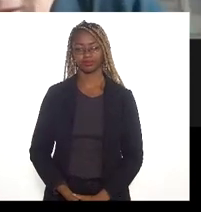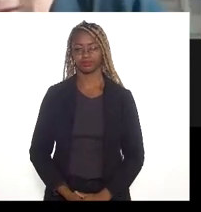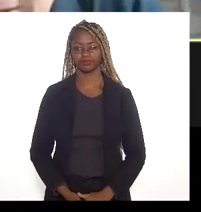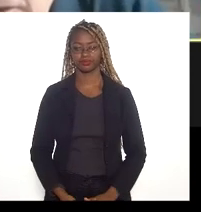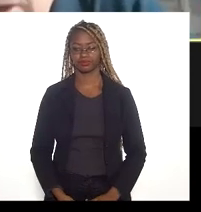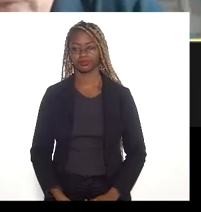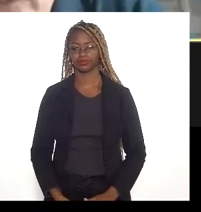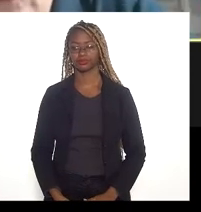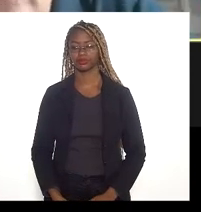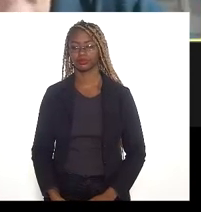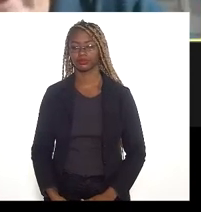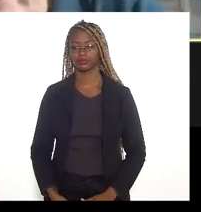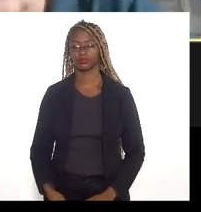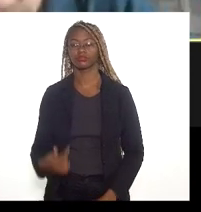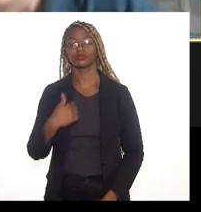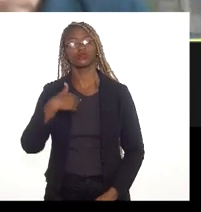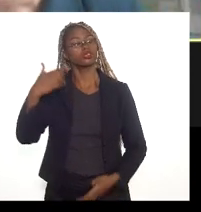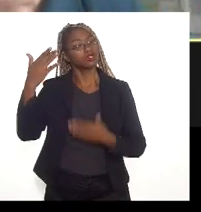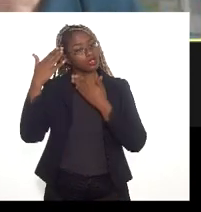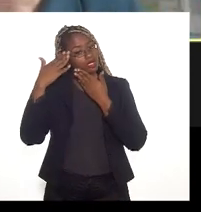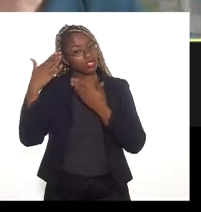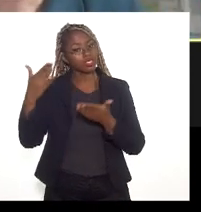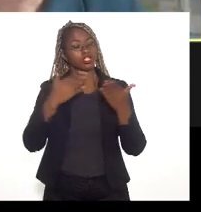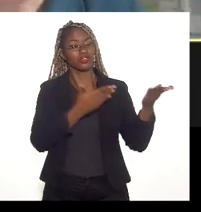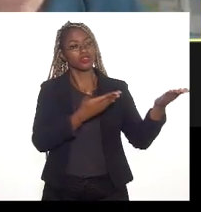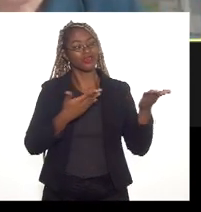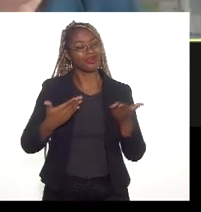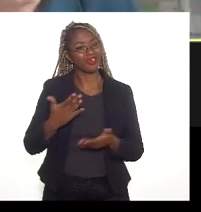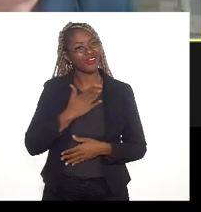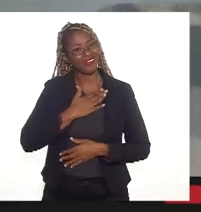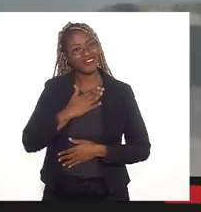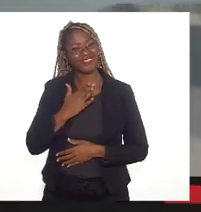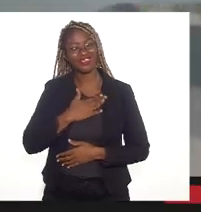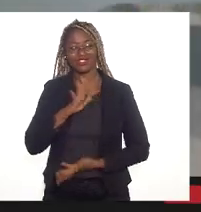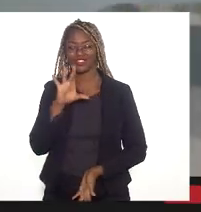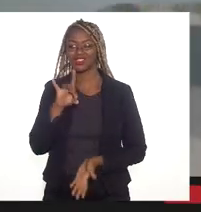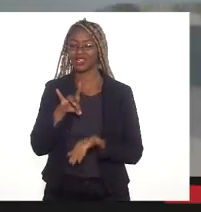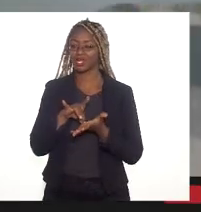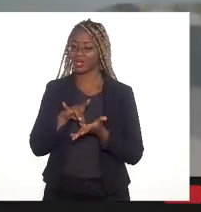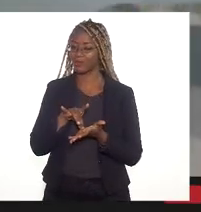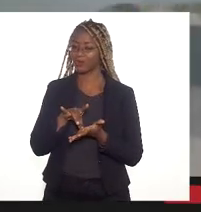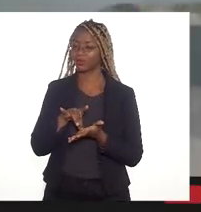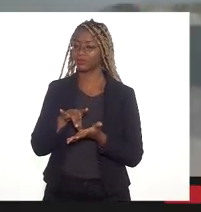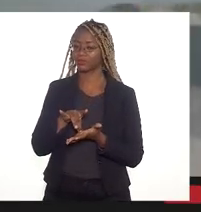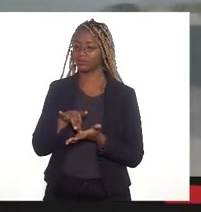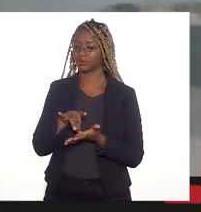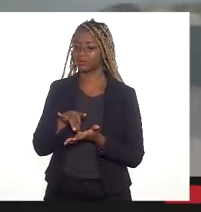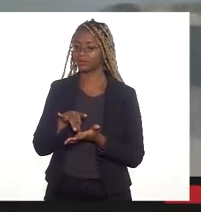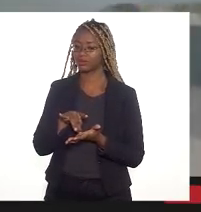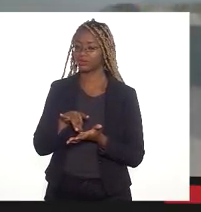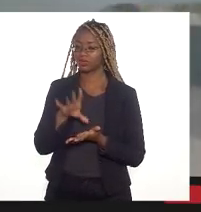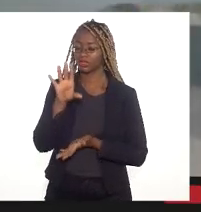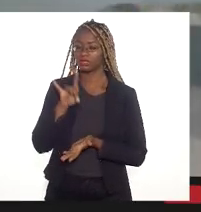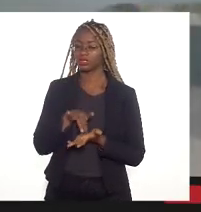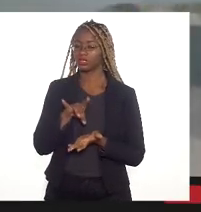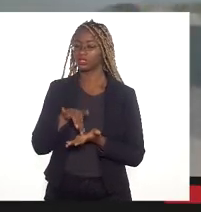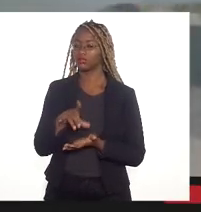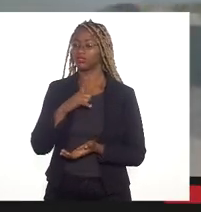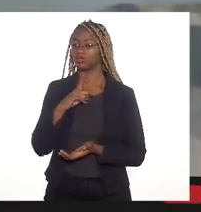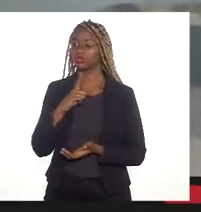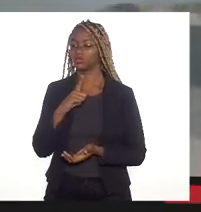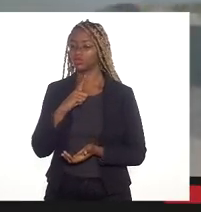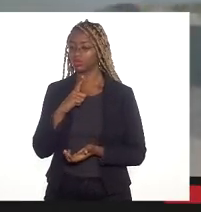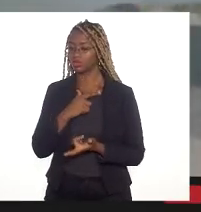Eu agradeço muito o convite e realmente tenho algo em função